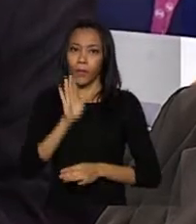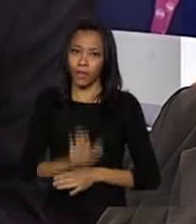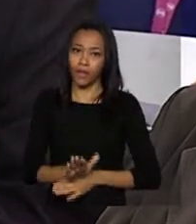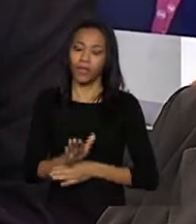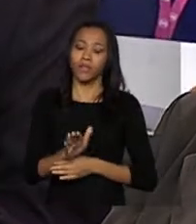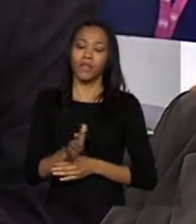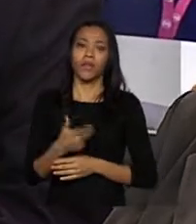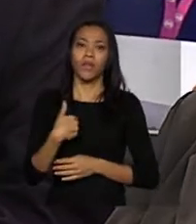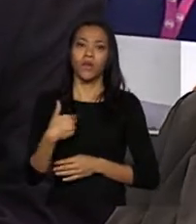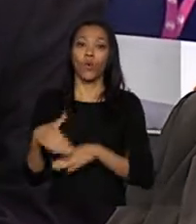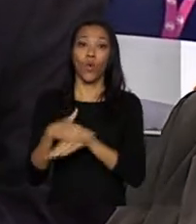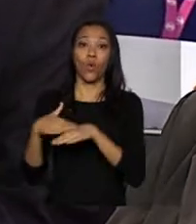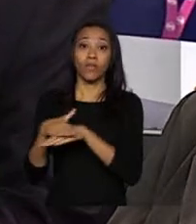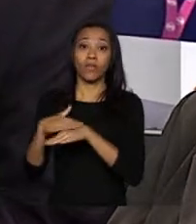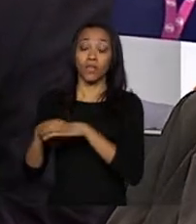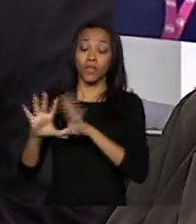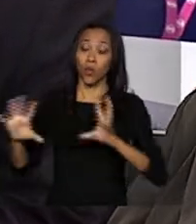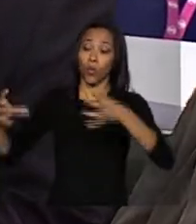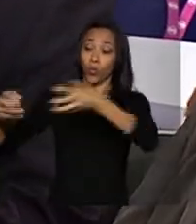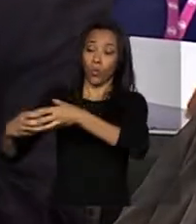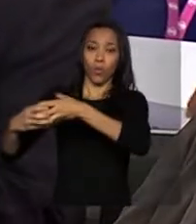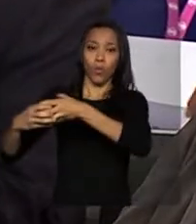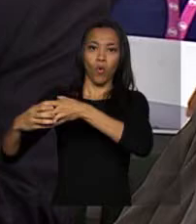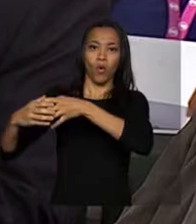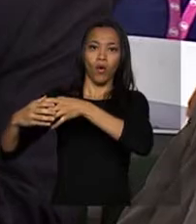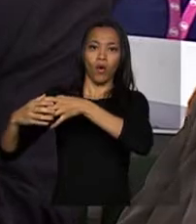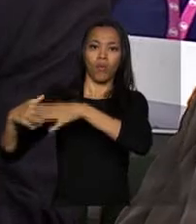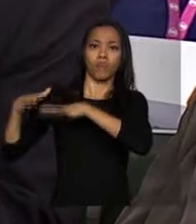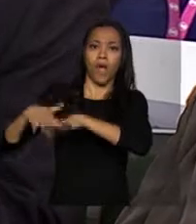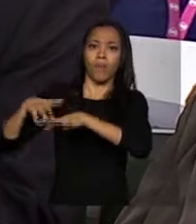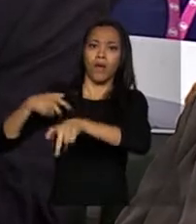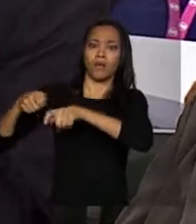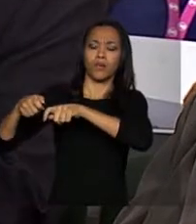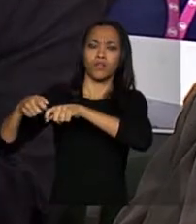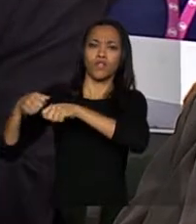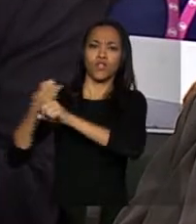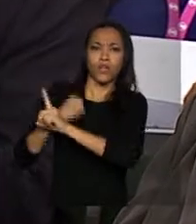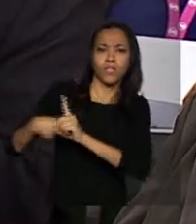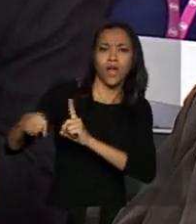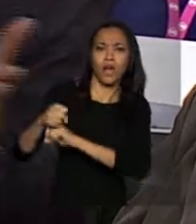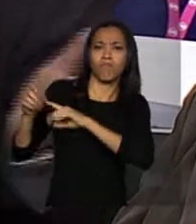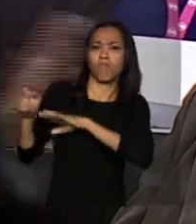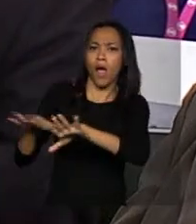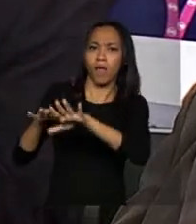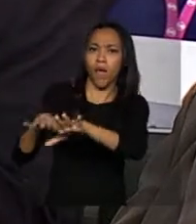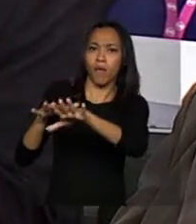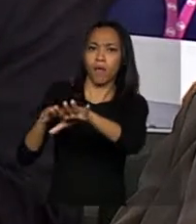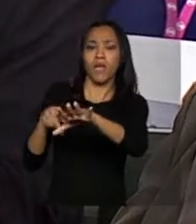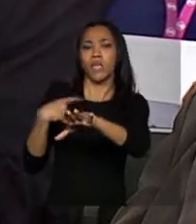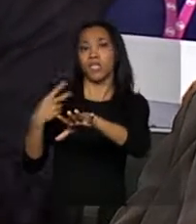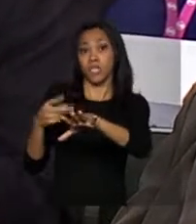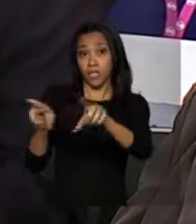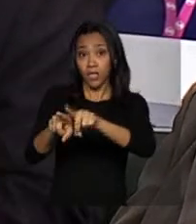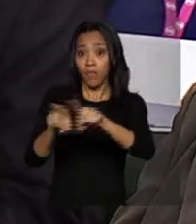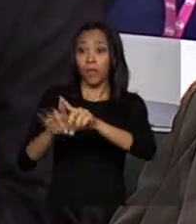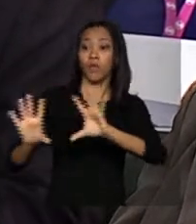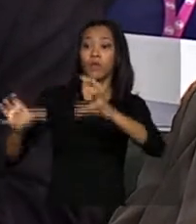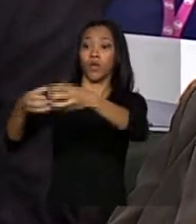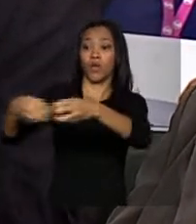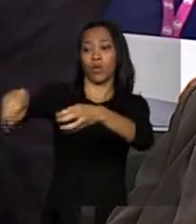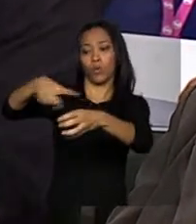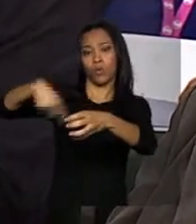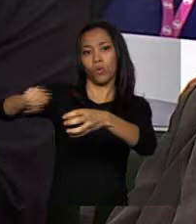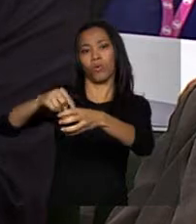Eu conversei com pessoas dos movimentos sociais e das comunidades tradicionais também. Eles disseram que foram, nos últimos dois anos, alijados do